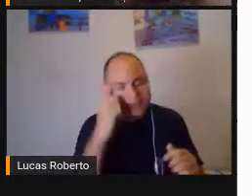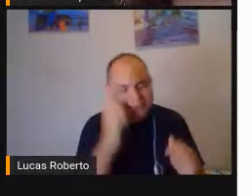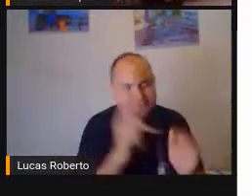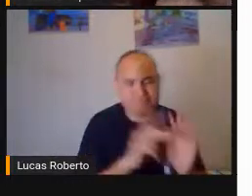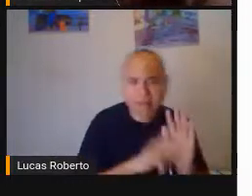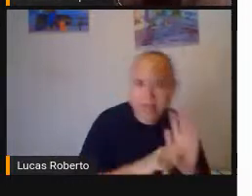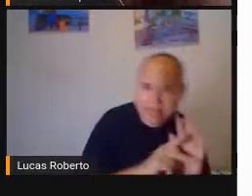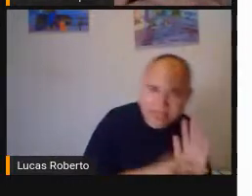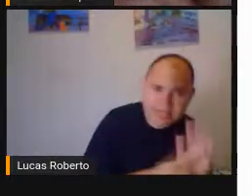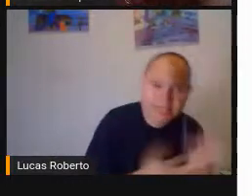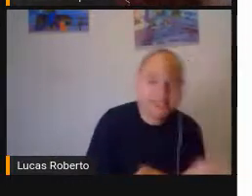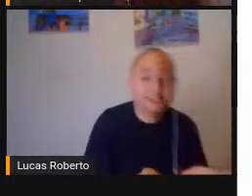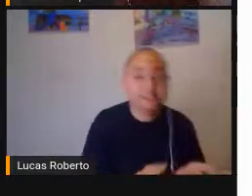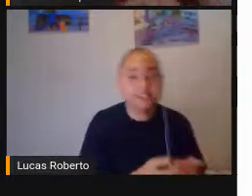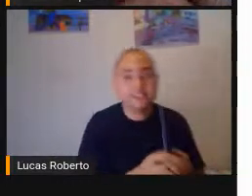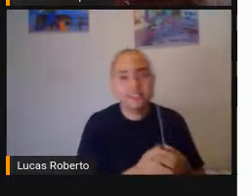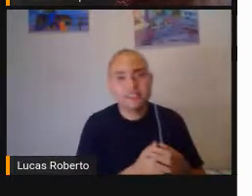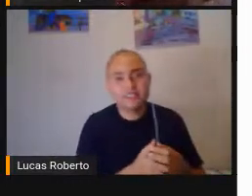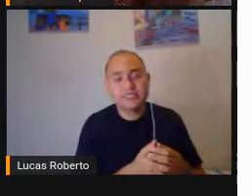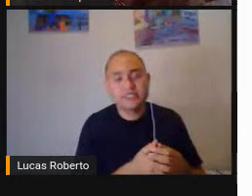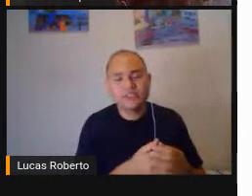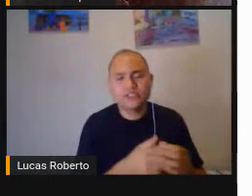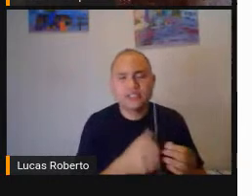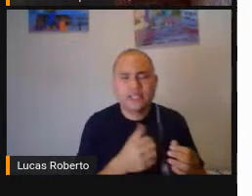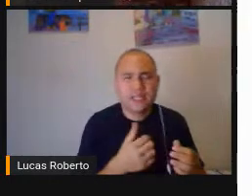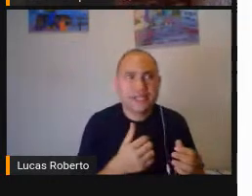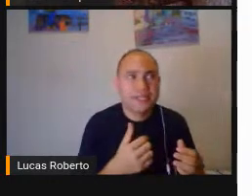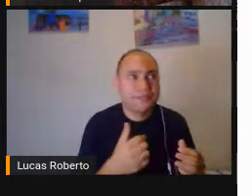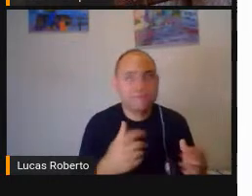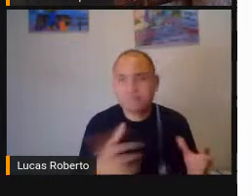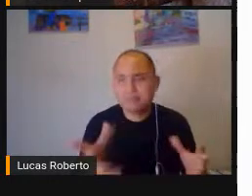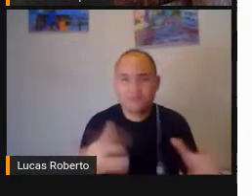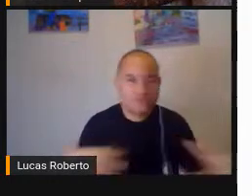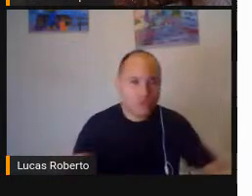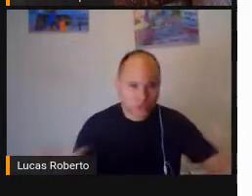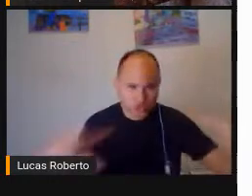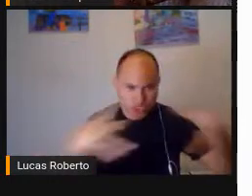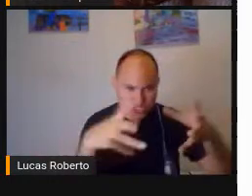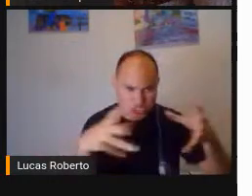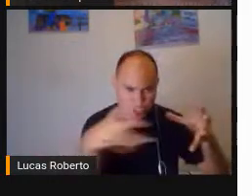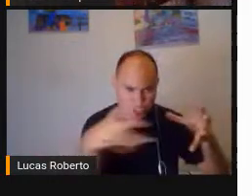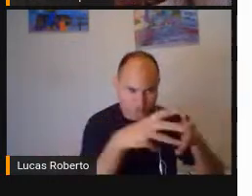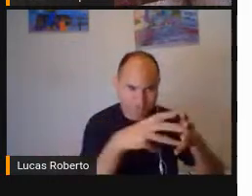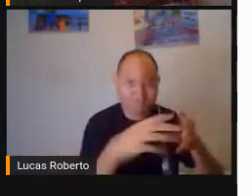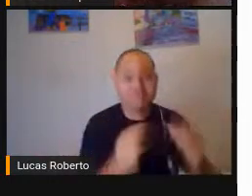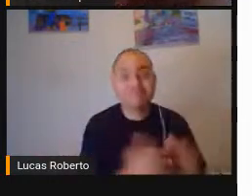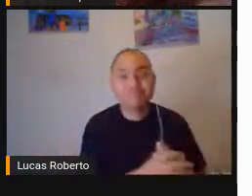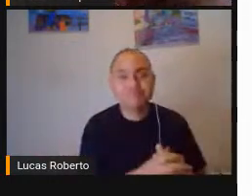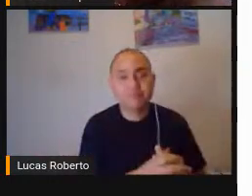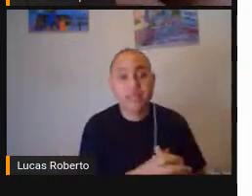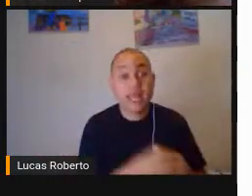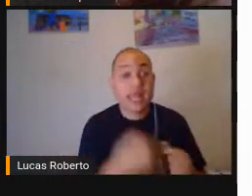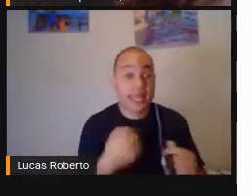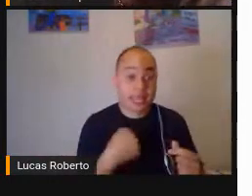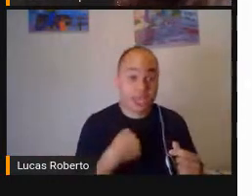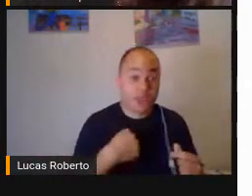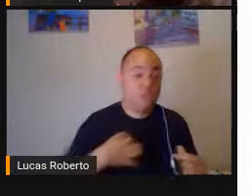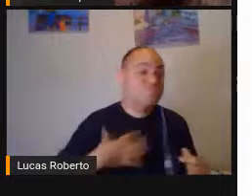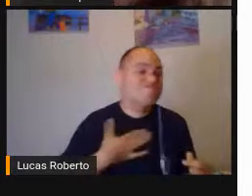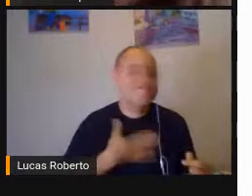Aquele movimento Cíclico Que a gente Comentou Eu adoro Dizer Que as